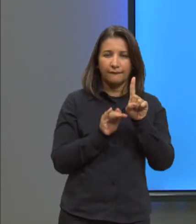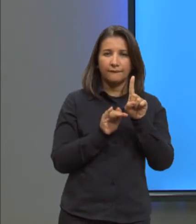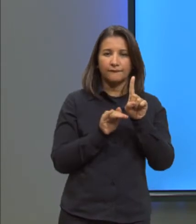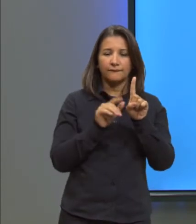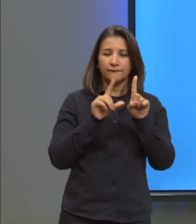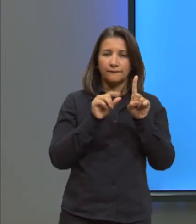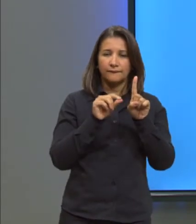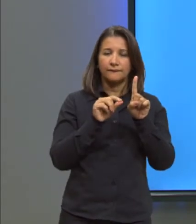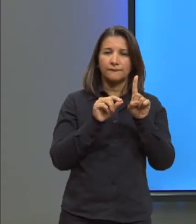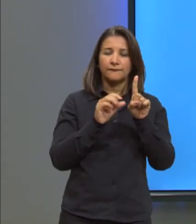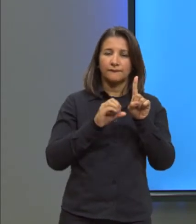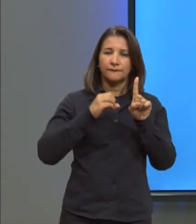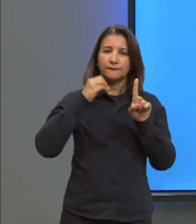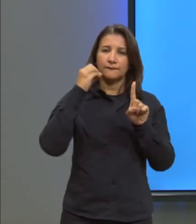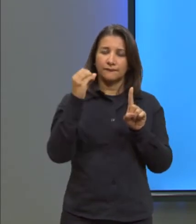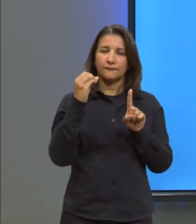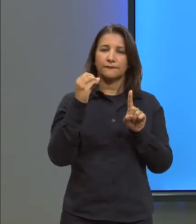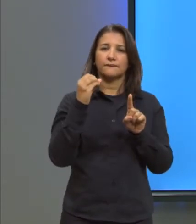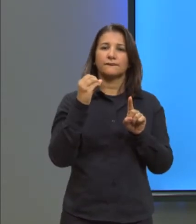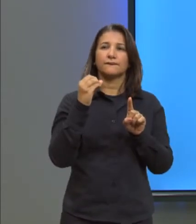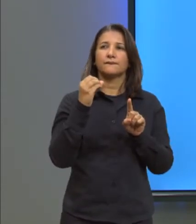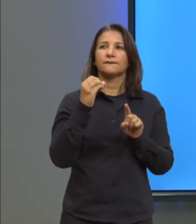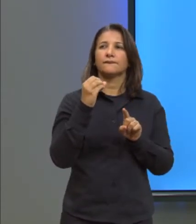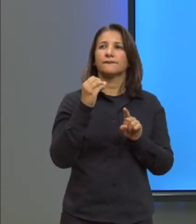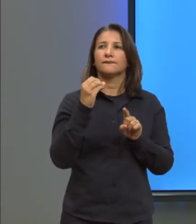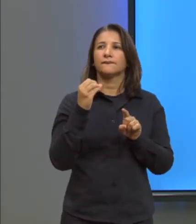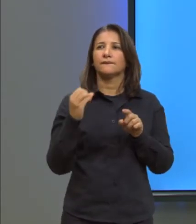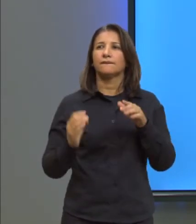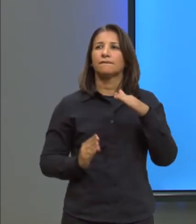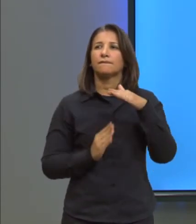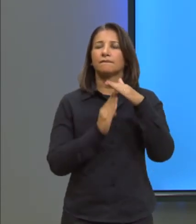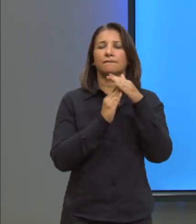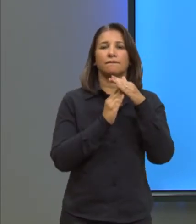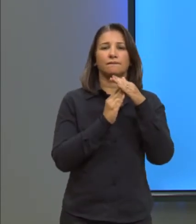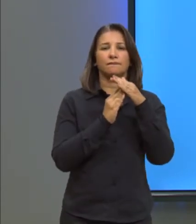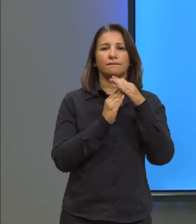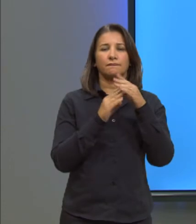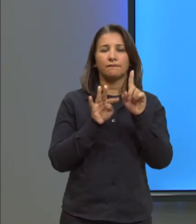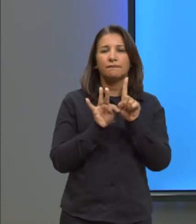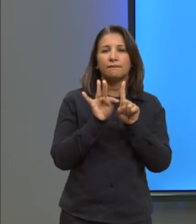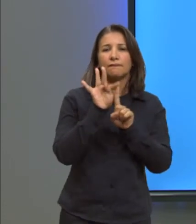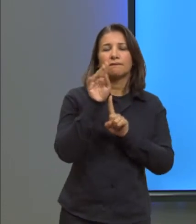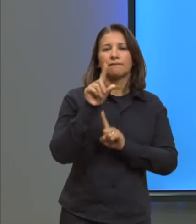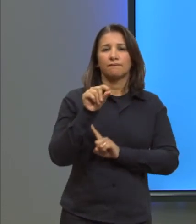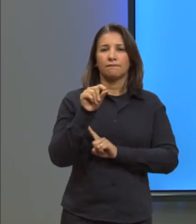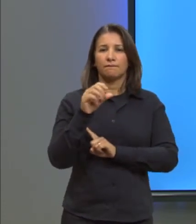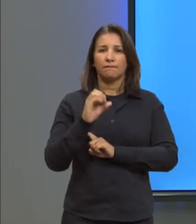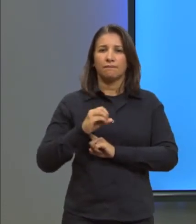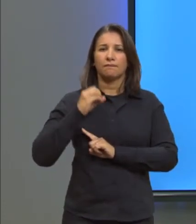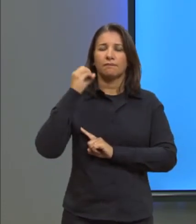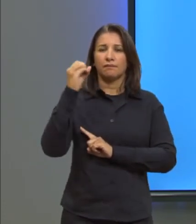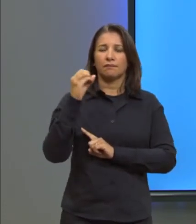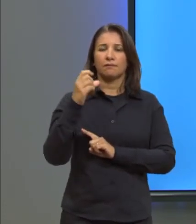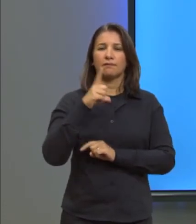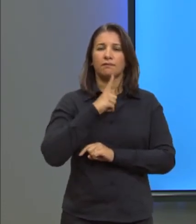graus no final aqui do eixo X, no máximo aqui do eixo das temperaturas, são 10 graus. 8,